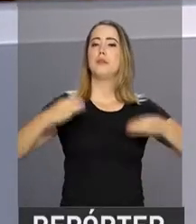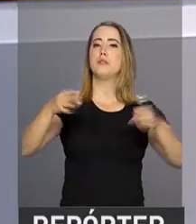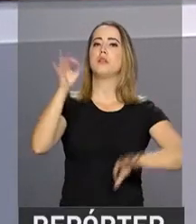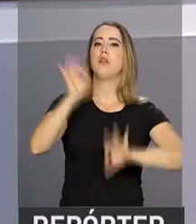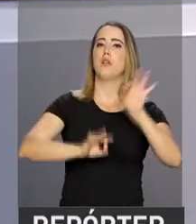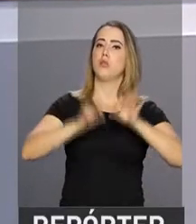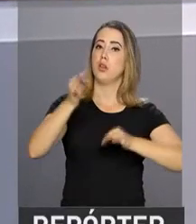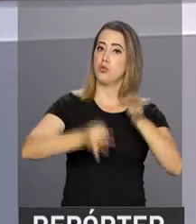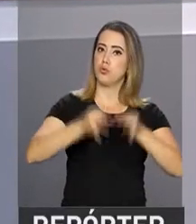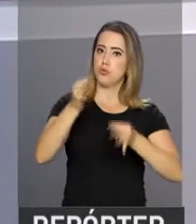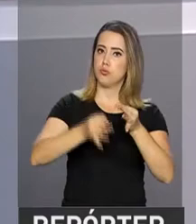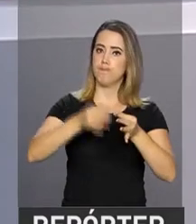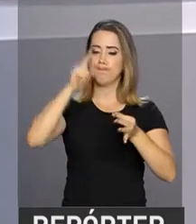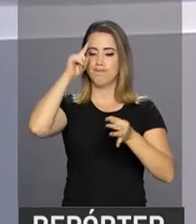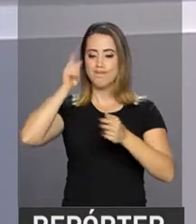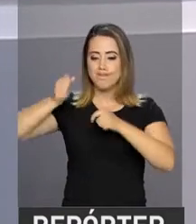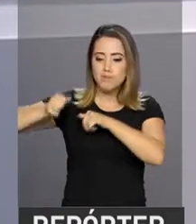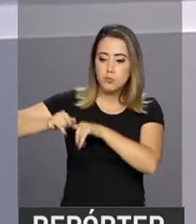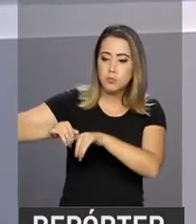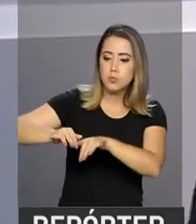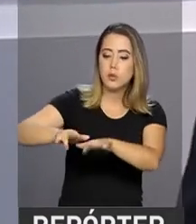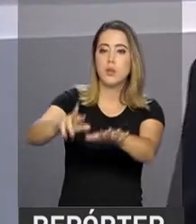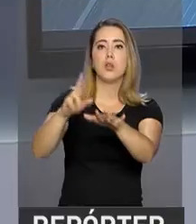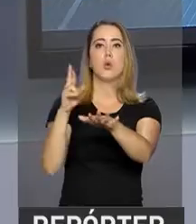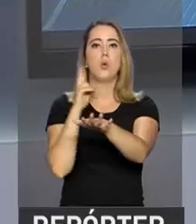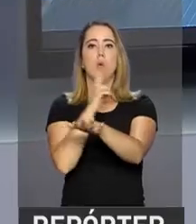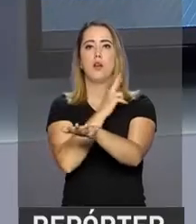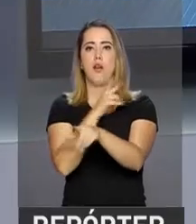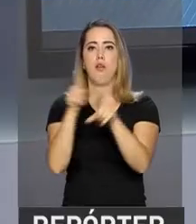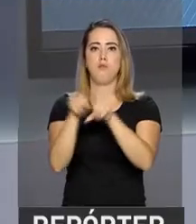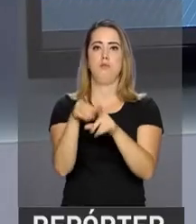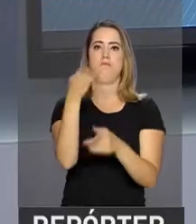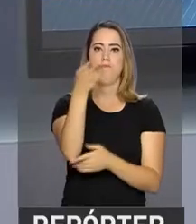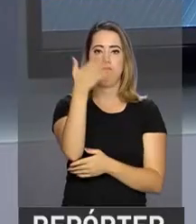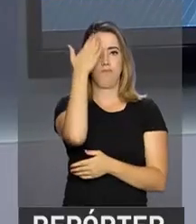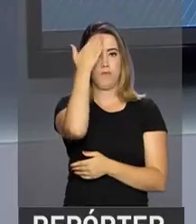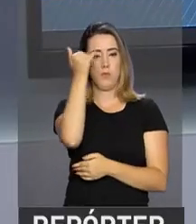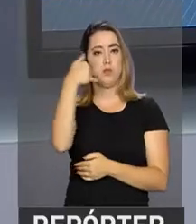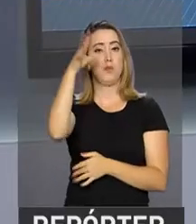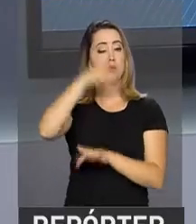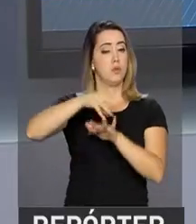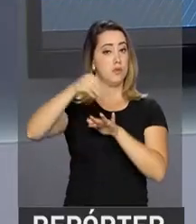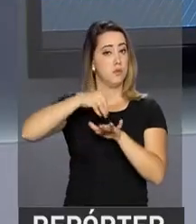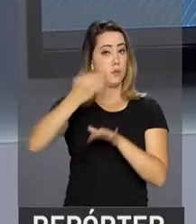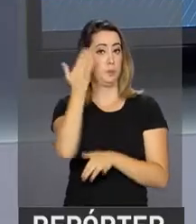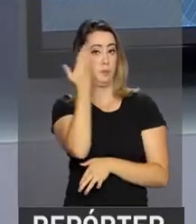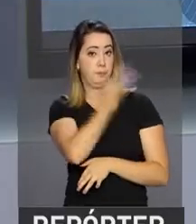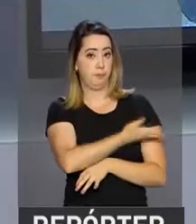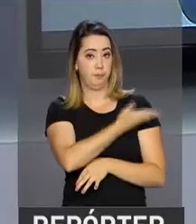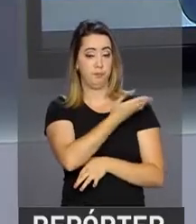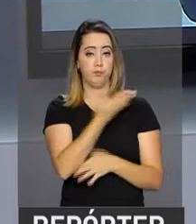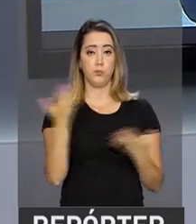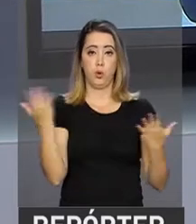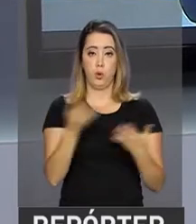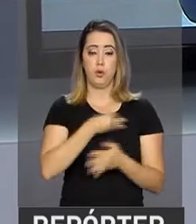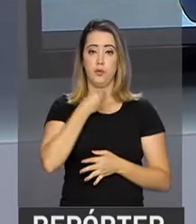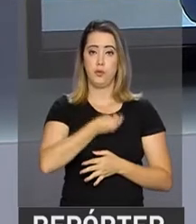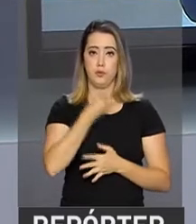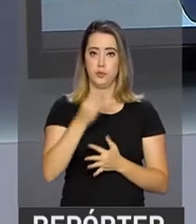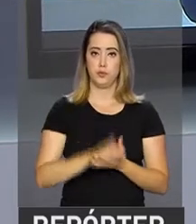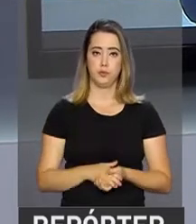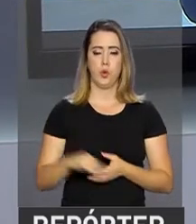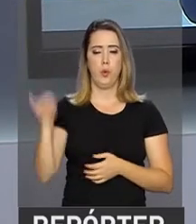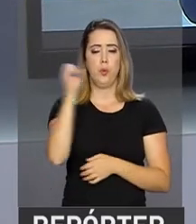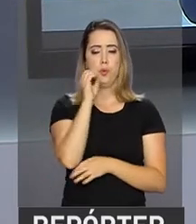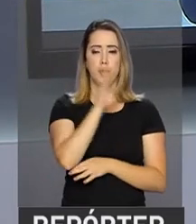da Força Nacional de Segurança em Roraima. As informações nós vamos saber com o repórter Paulo La Sálvia, ao vivo. Olá,